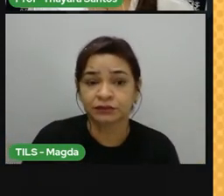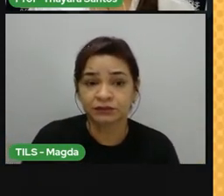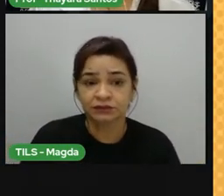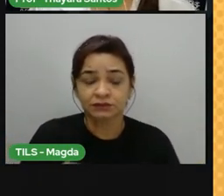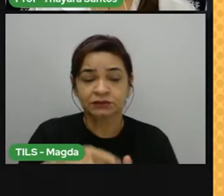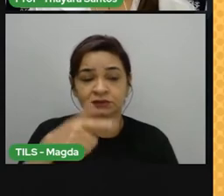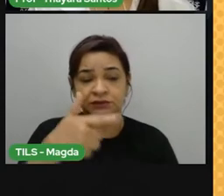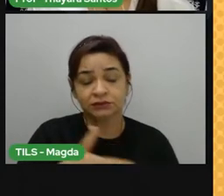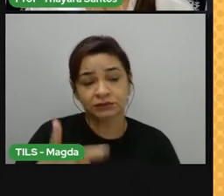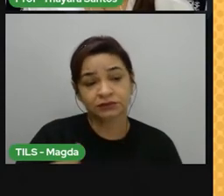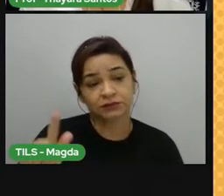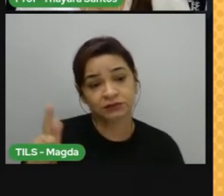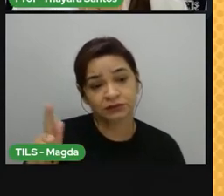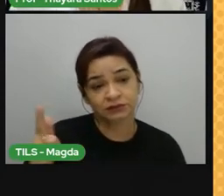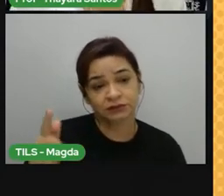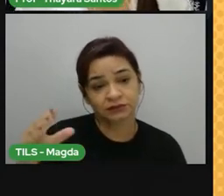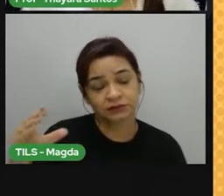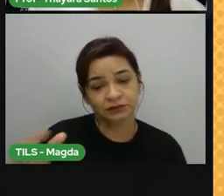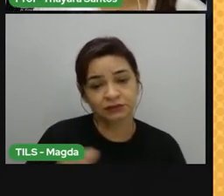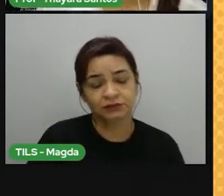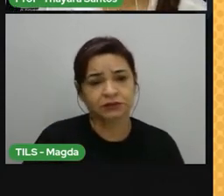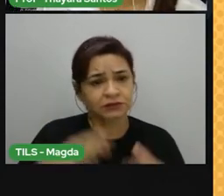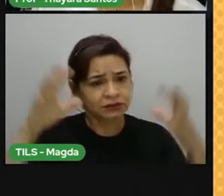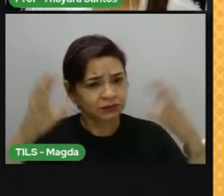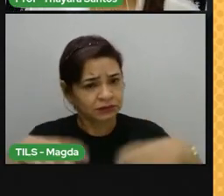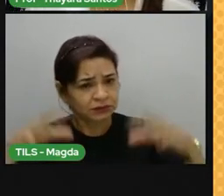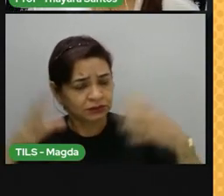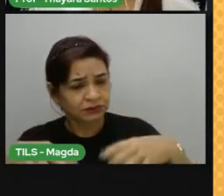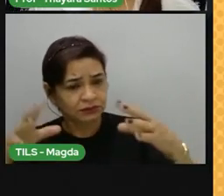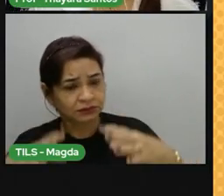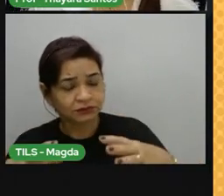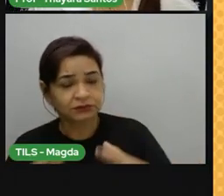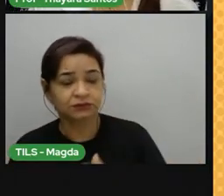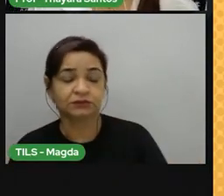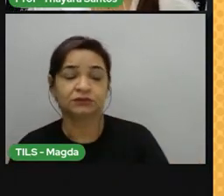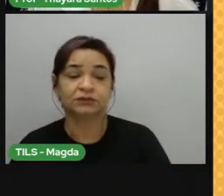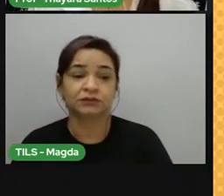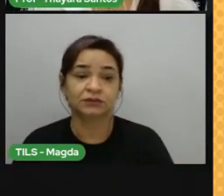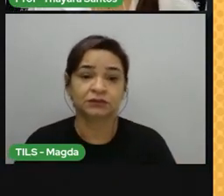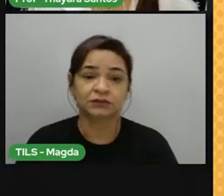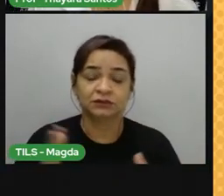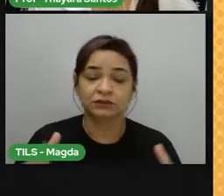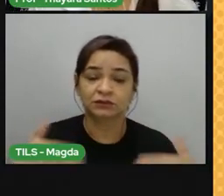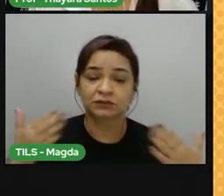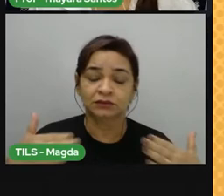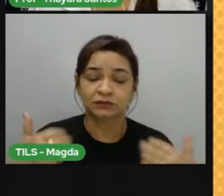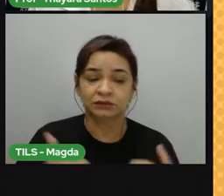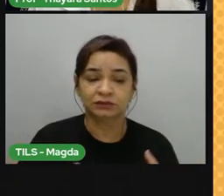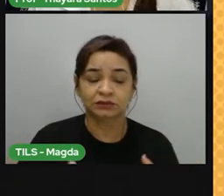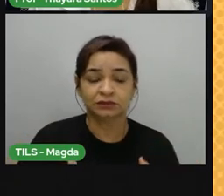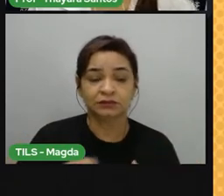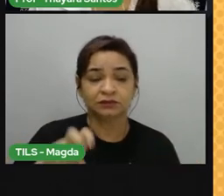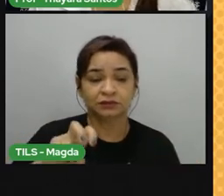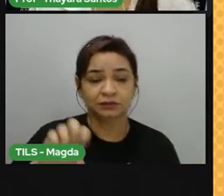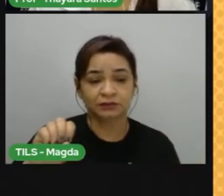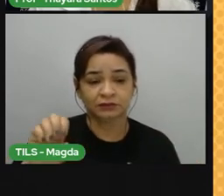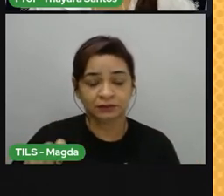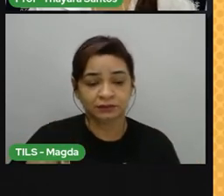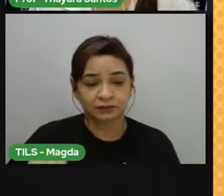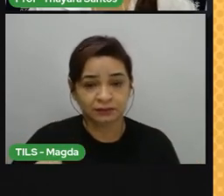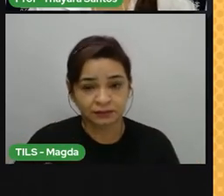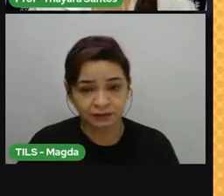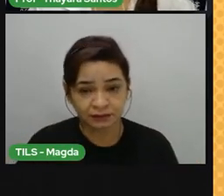22 graus Celsius. As chuvas se concentram no verão e a média anual é de 1.500 milímetros por ano.